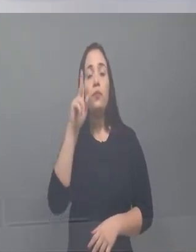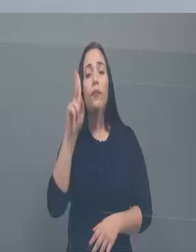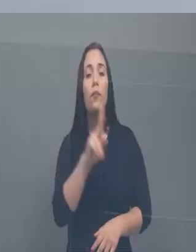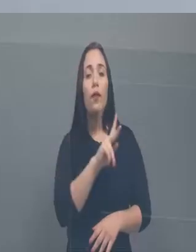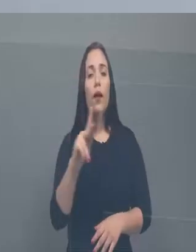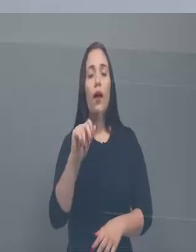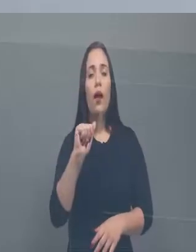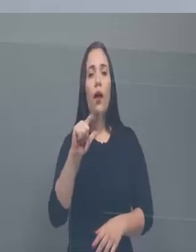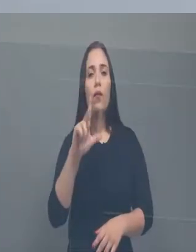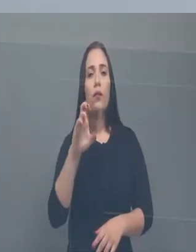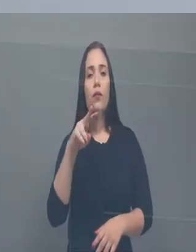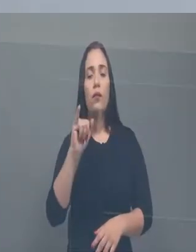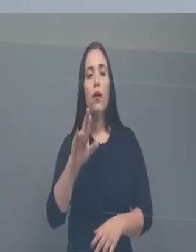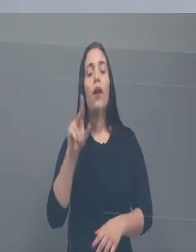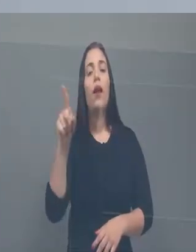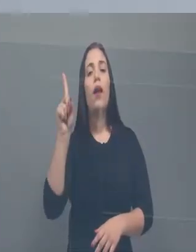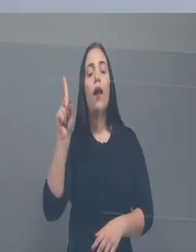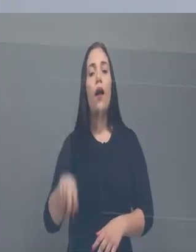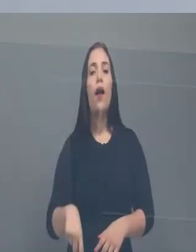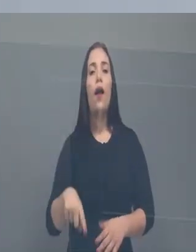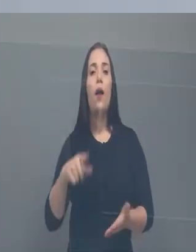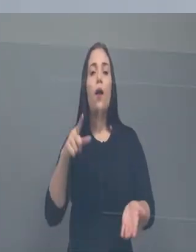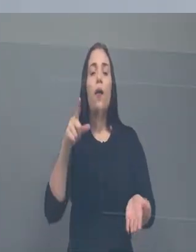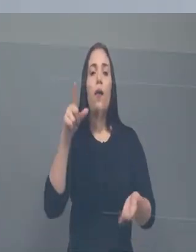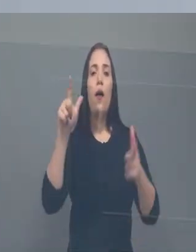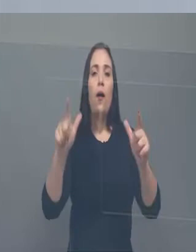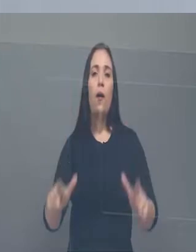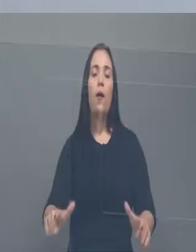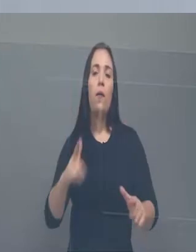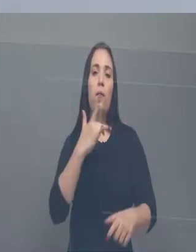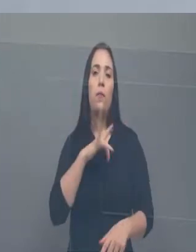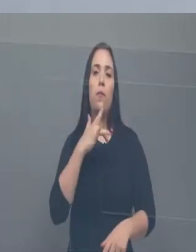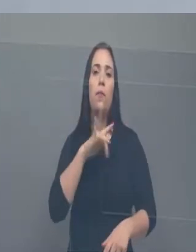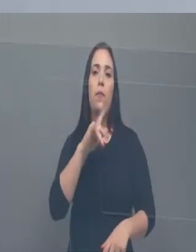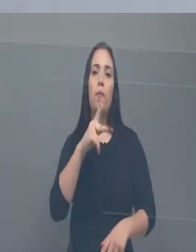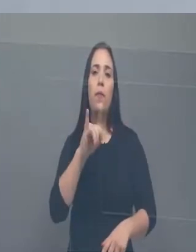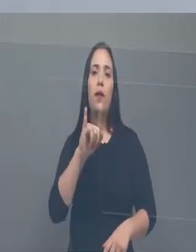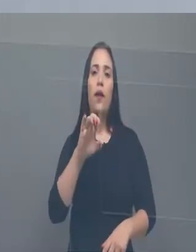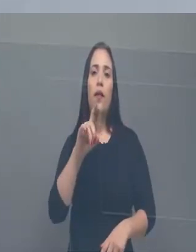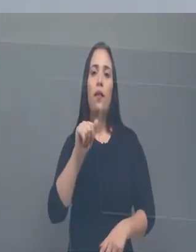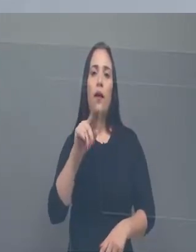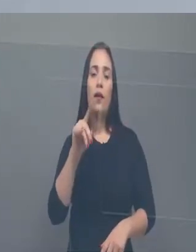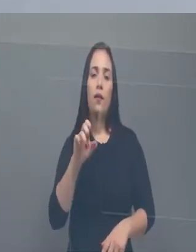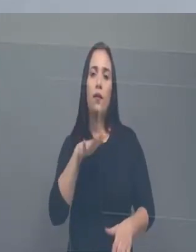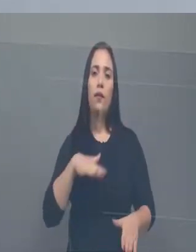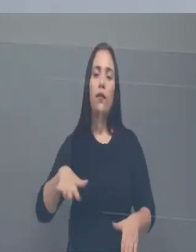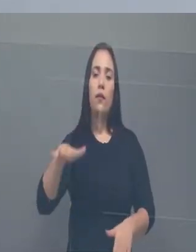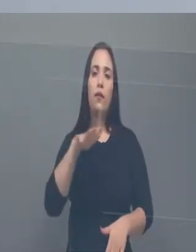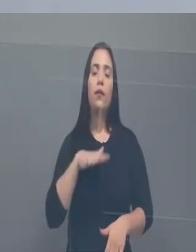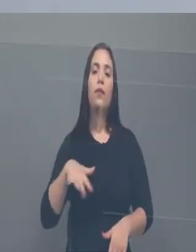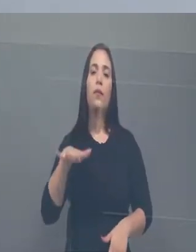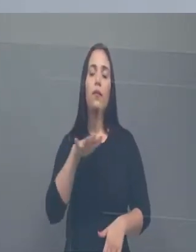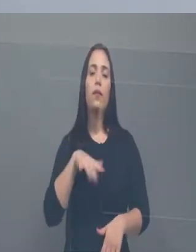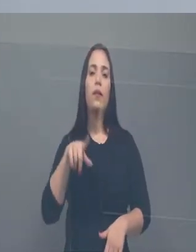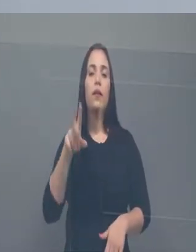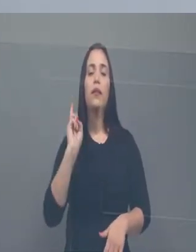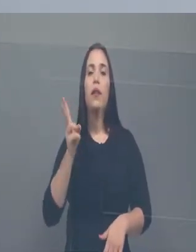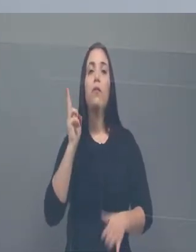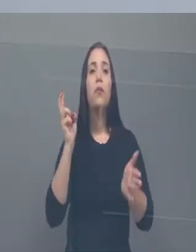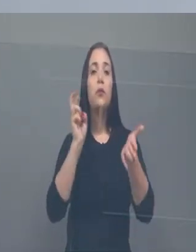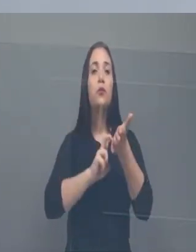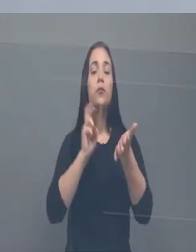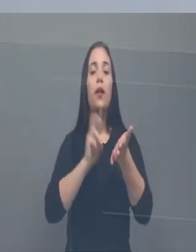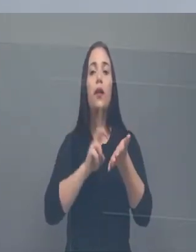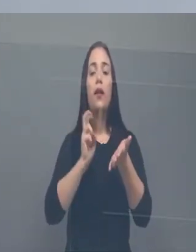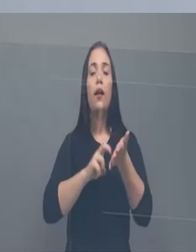Oceni, que eu me lembrei, ficou espetacular lá da piedade, né, Pessoa, o vozeirão, dava para ser um locutor de primeira, amanhecia o dia falando